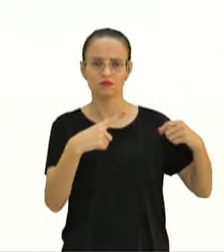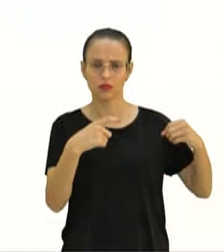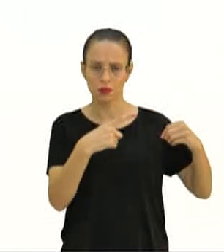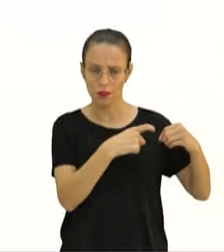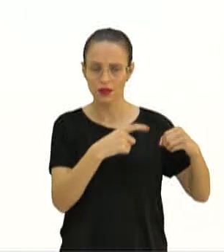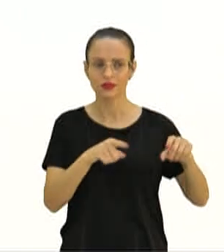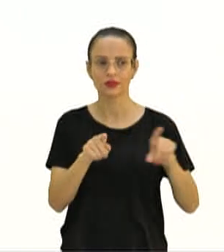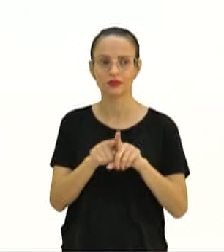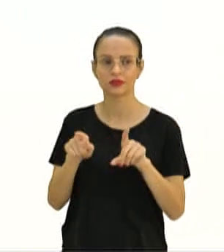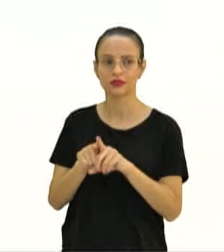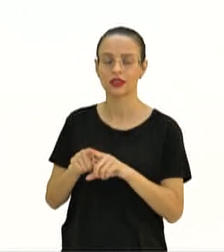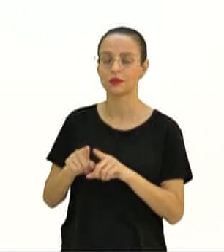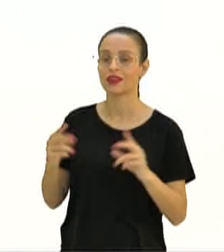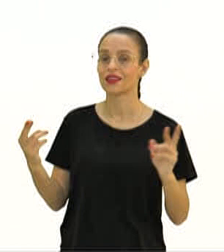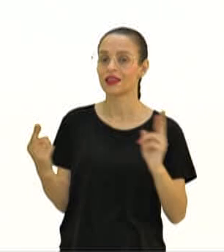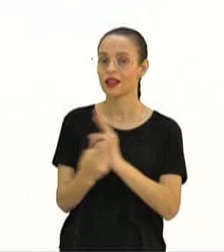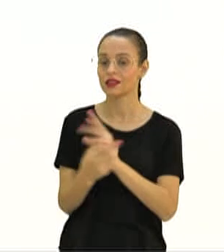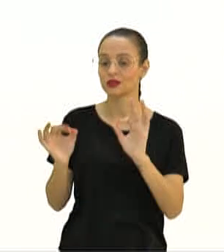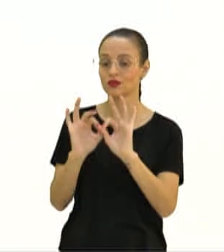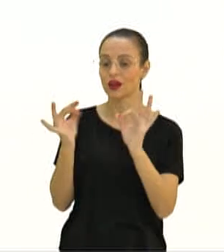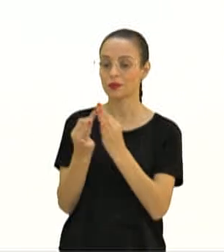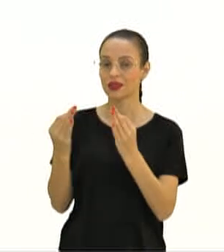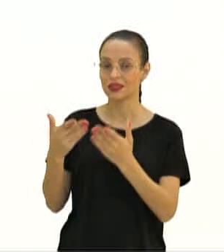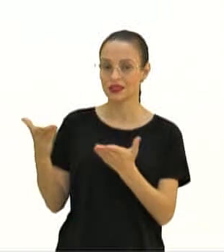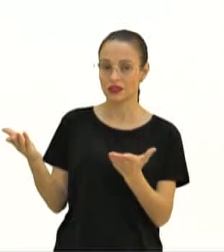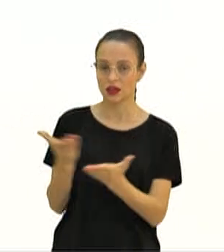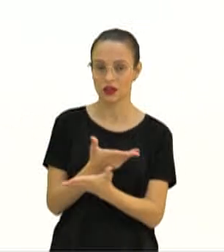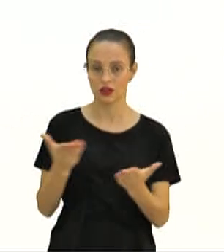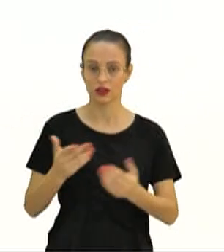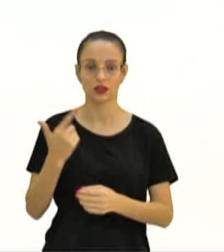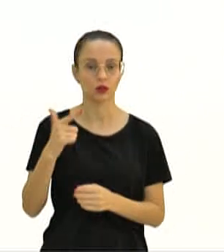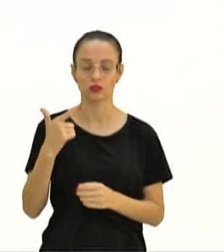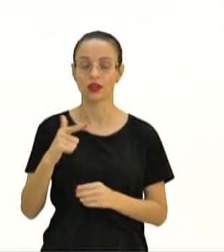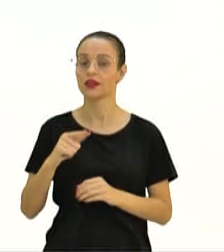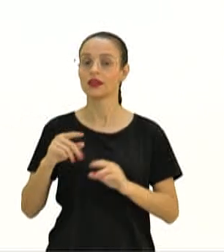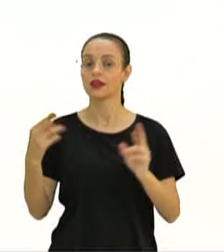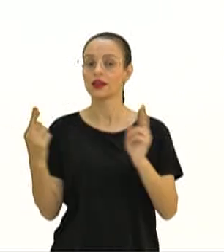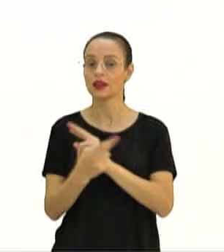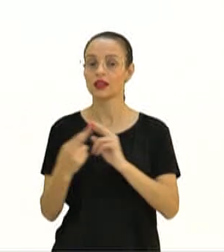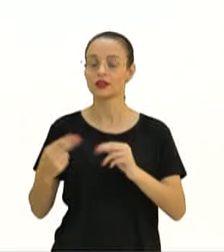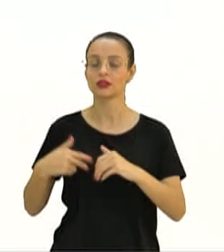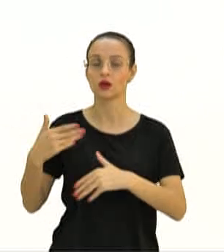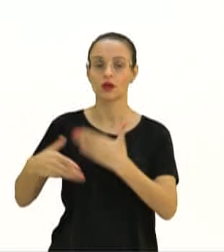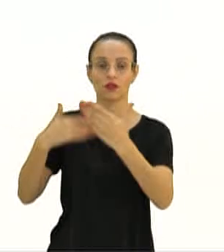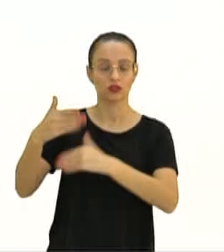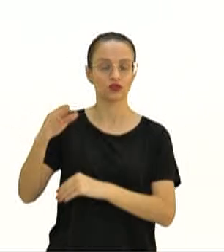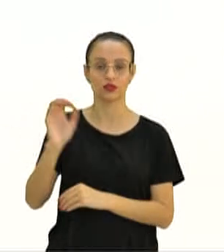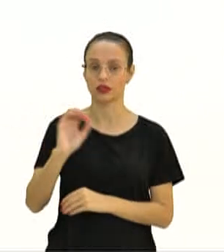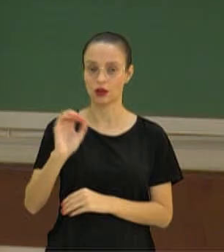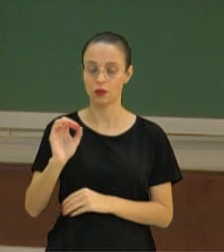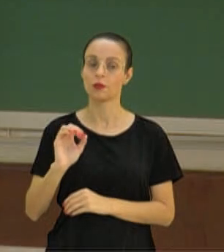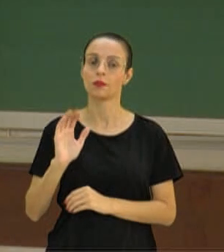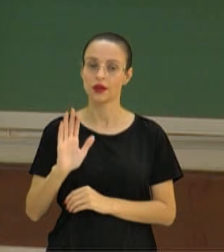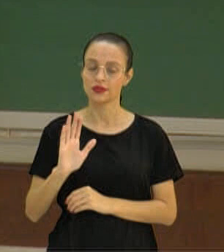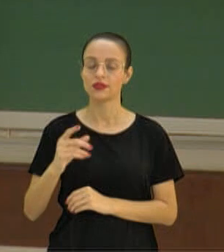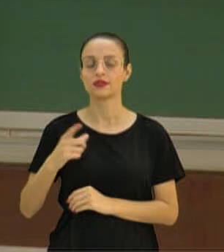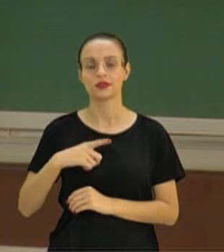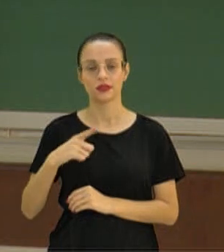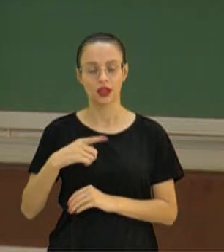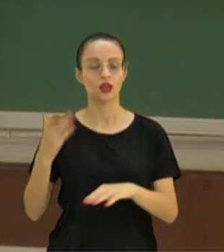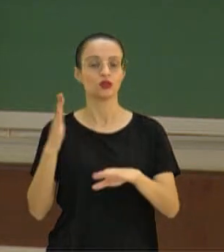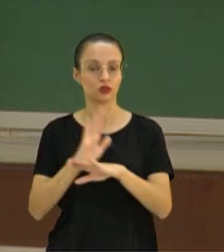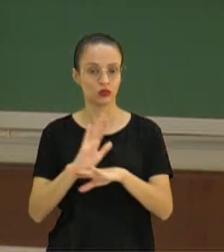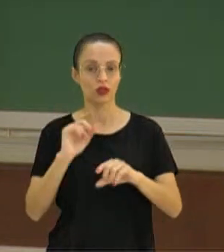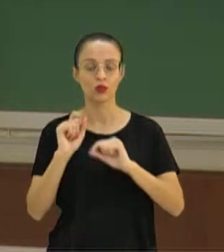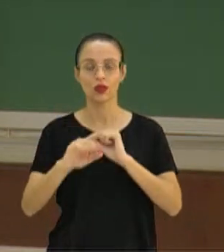de parentesco. Ele não traz toda a relação evolutiva, que vai trabalhar o conceito evolutivo de espécie. Mas ele já ajuda